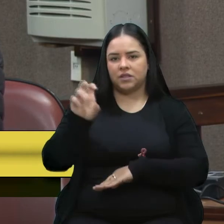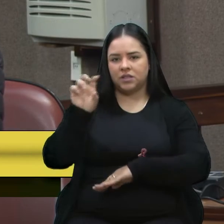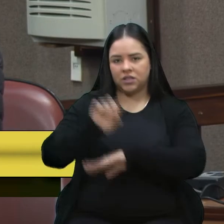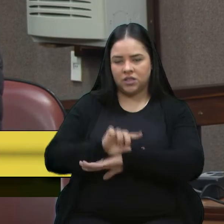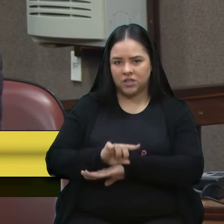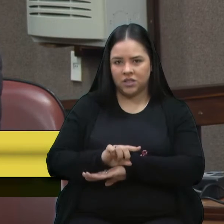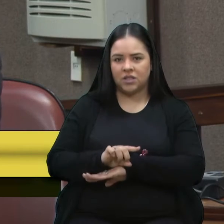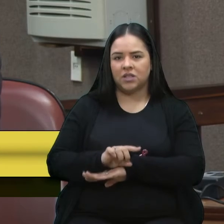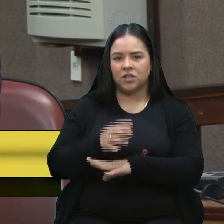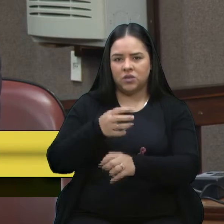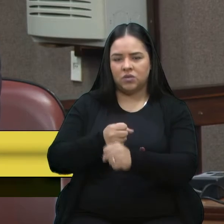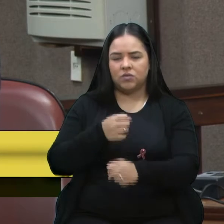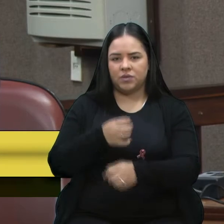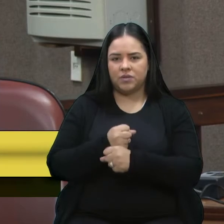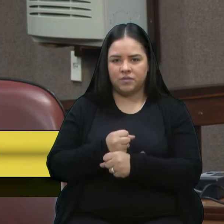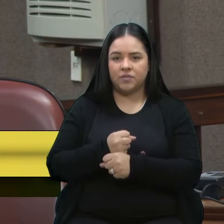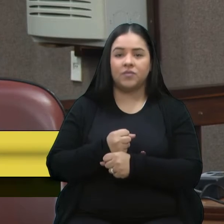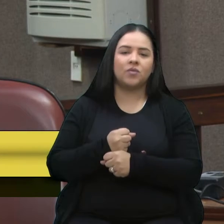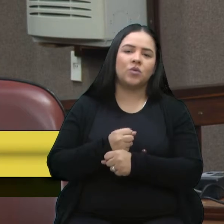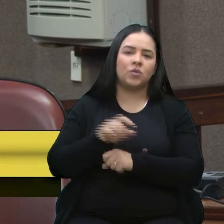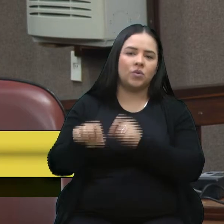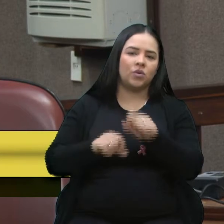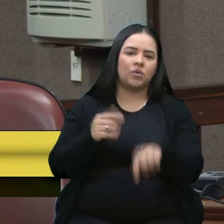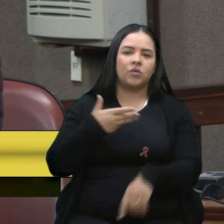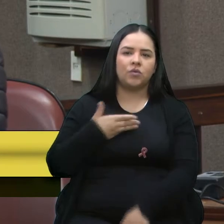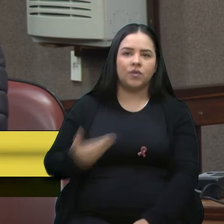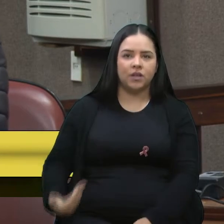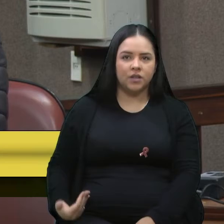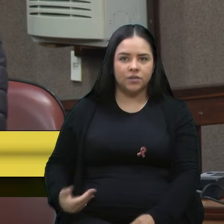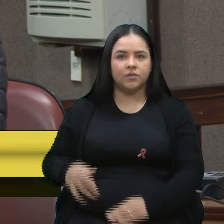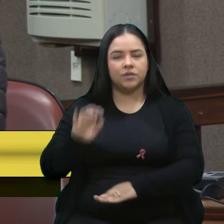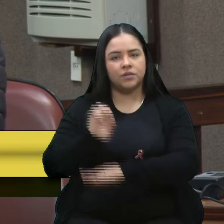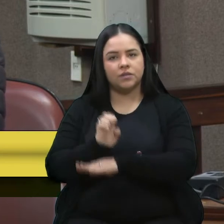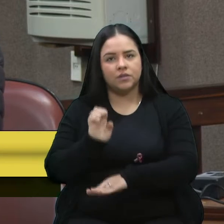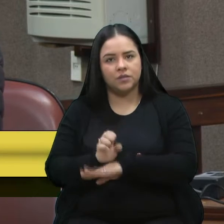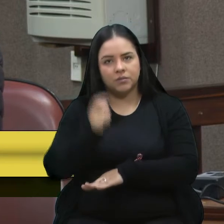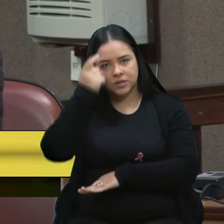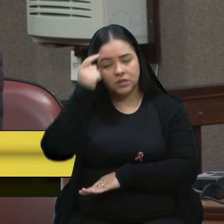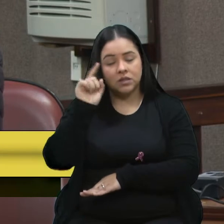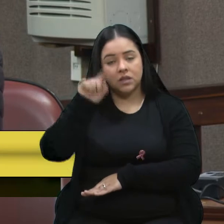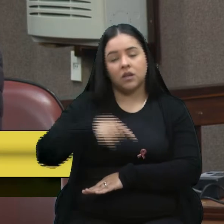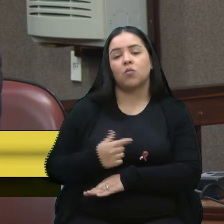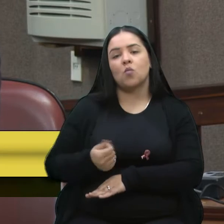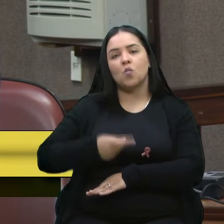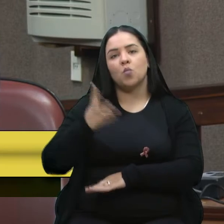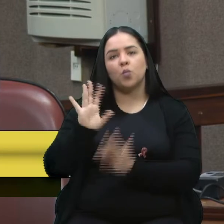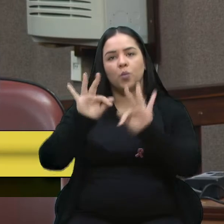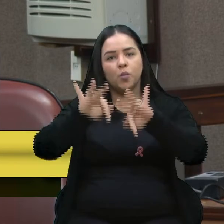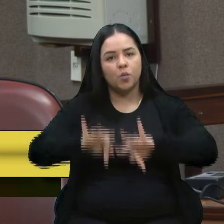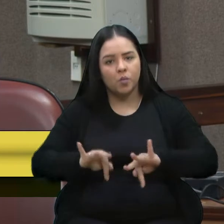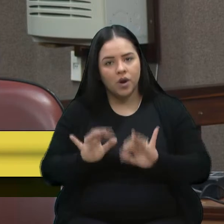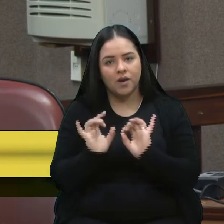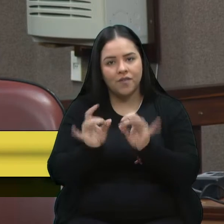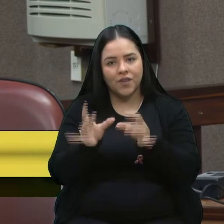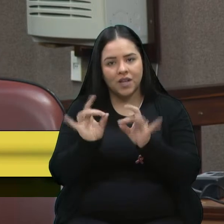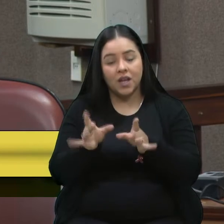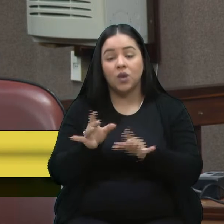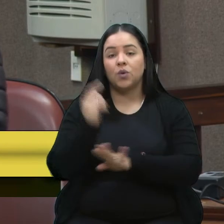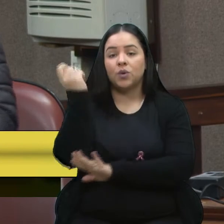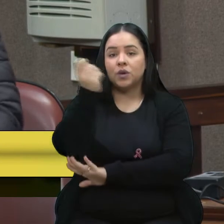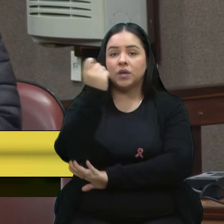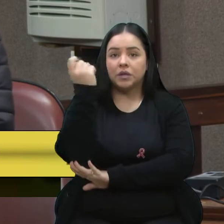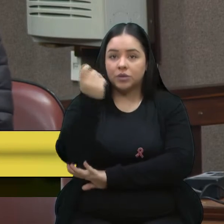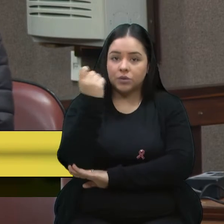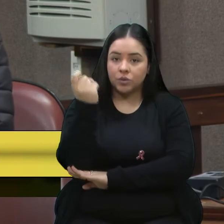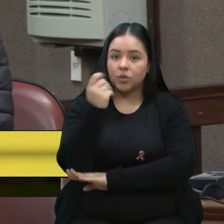o seu cálculo toma como base aquilo que os governos estaduais presumem que será o preço final da venda. No Rio Grande do Sul, o ICMS está